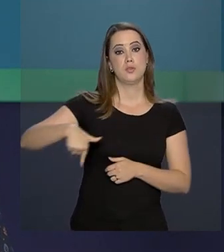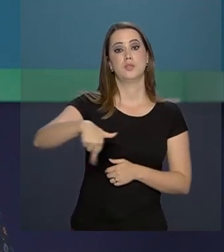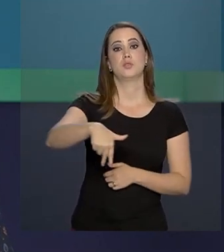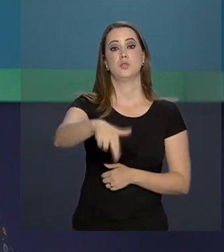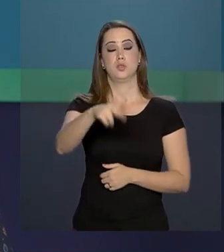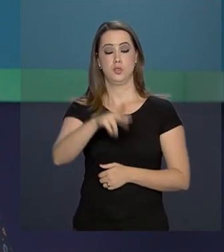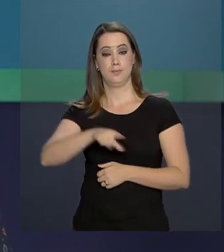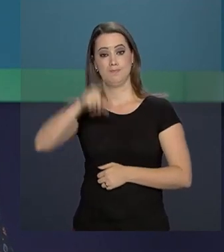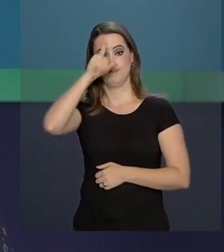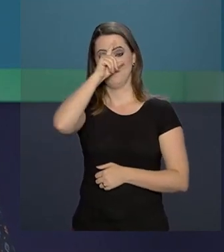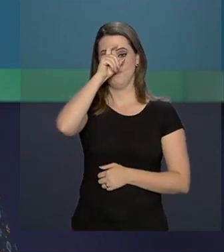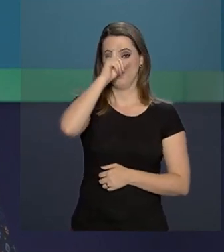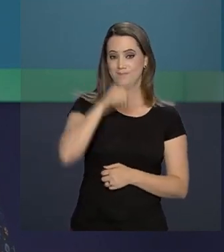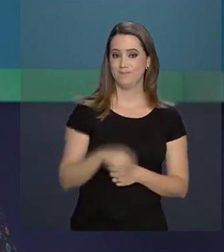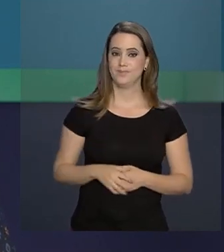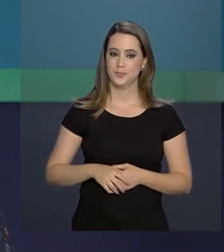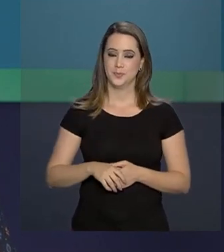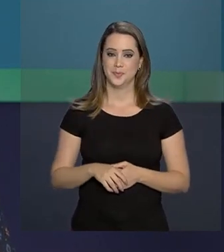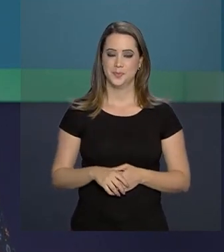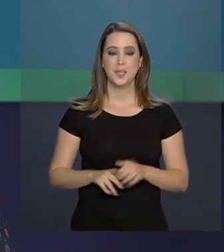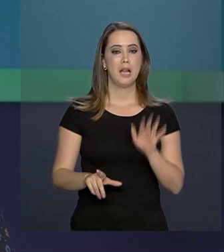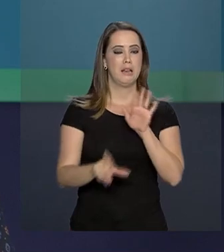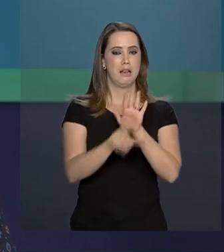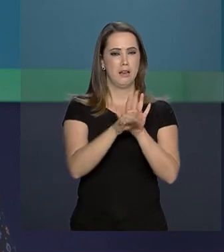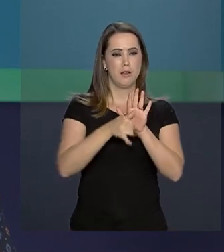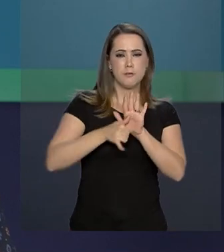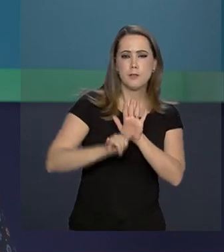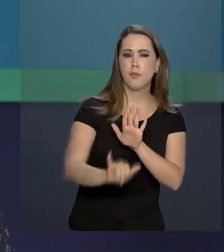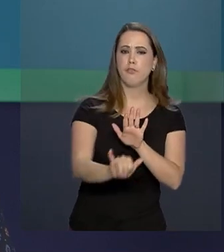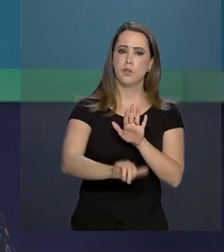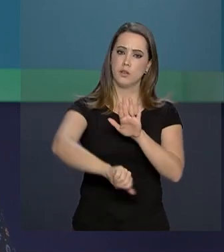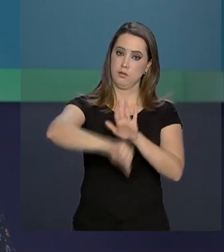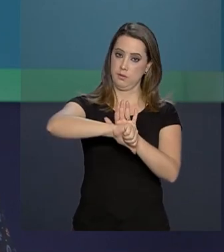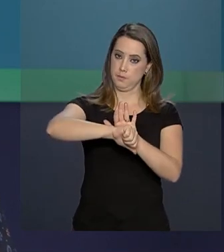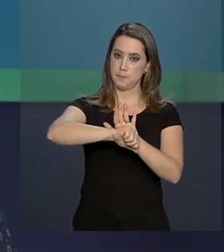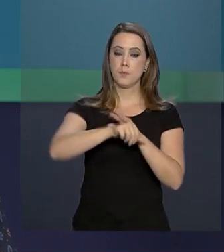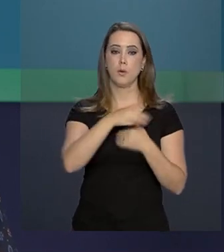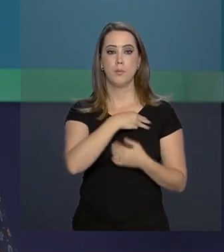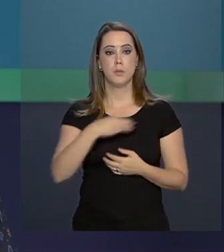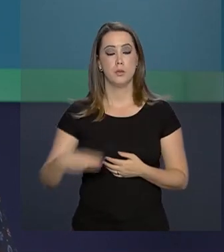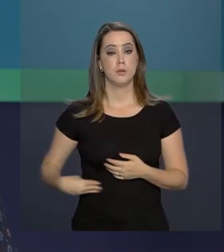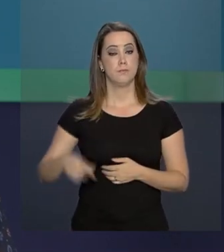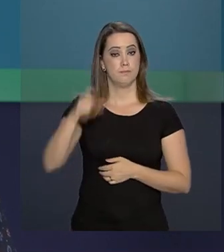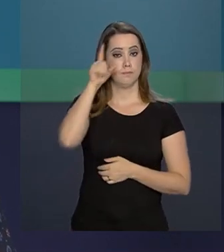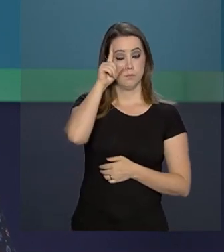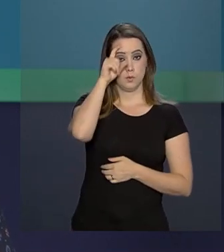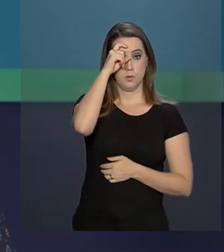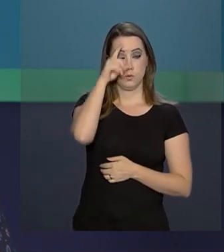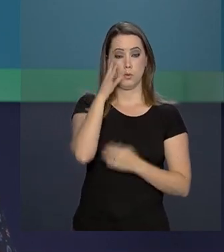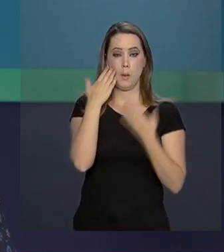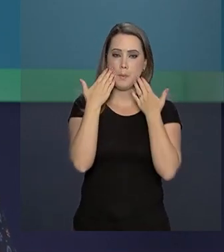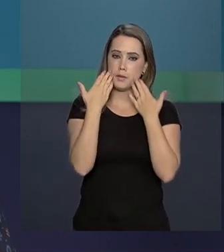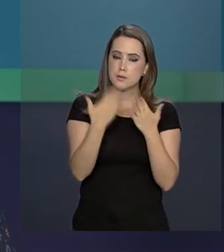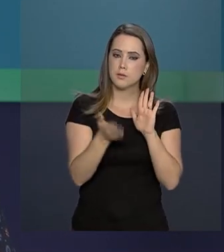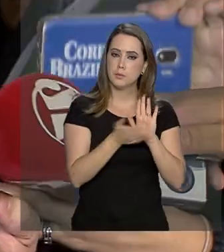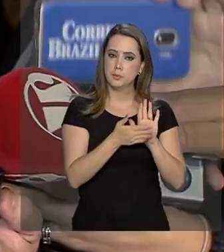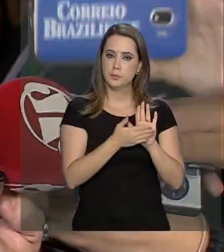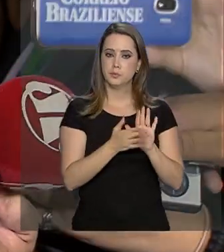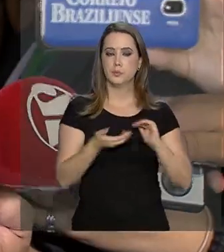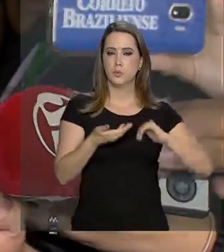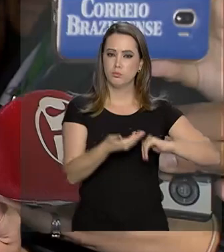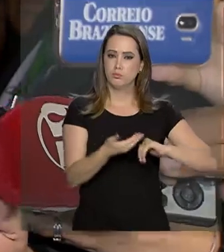corredores do Albert Einstein. Projeto de lei anticrime, ministro Sérgio Moro vai ao Congresso e apresenta proposta aos parlamentares.